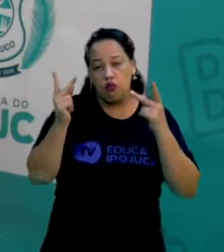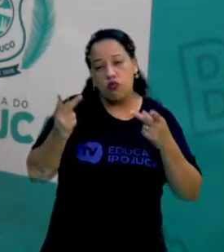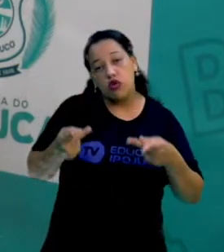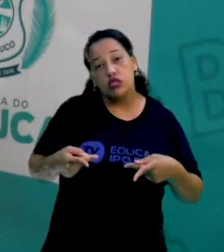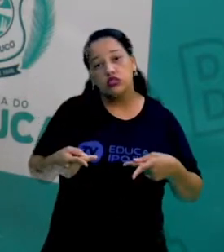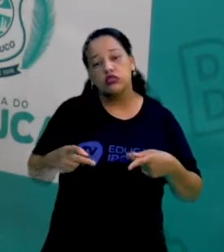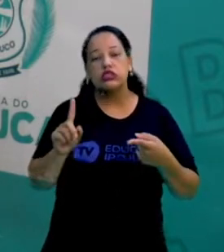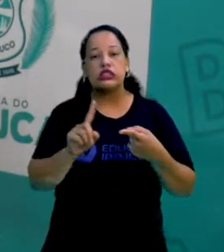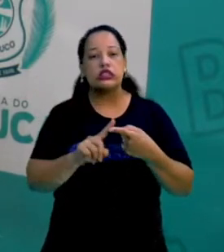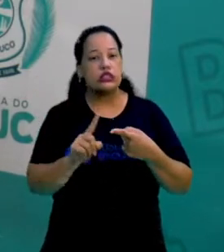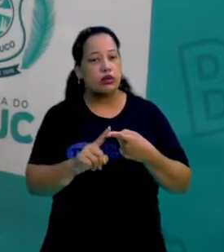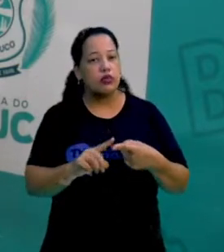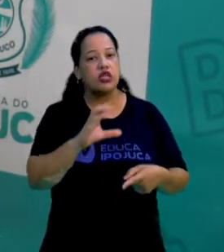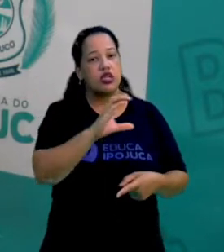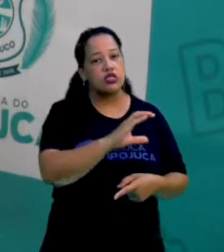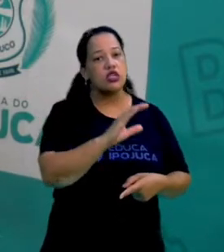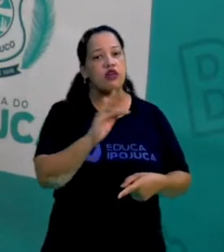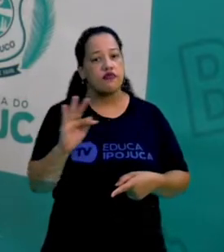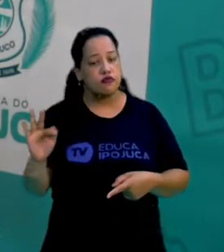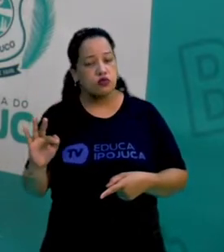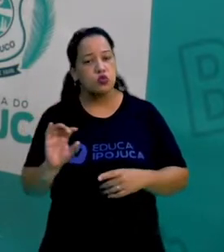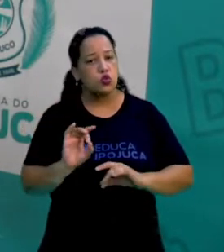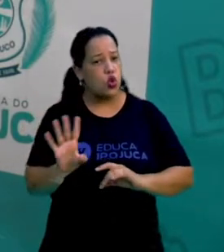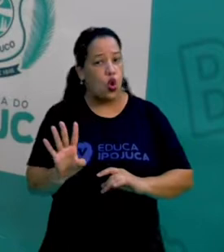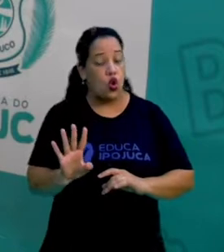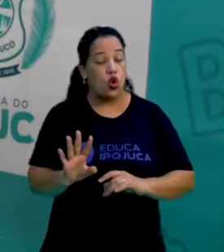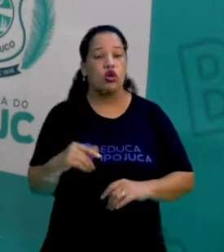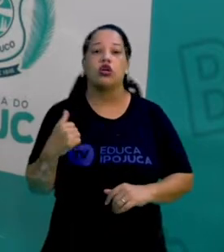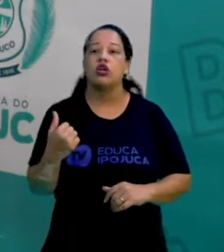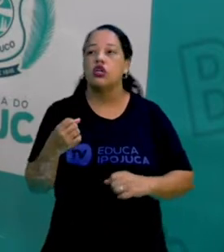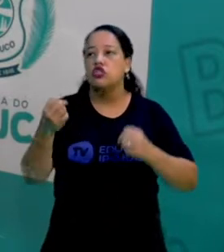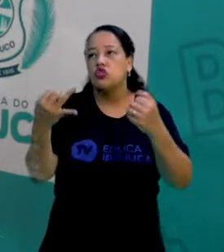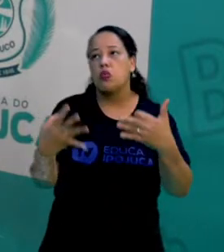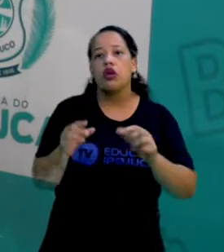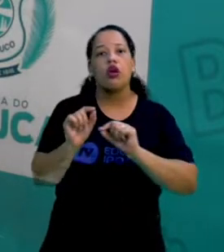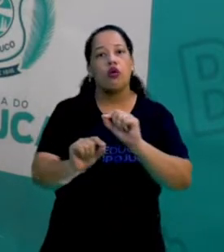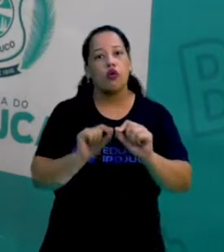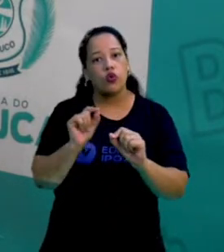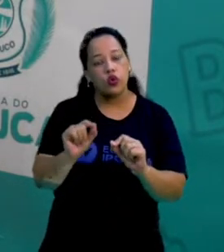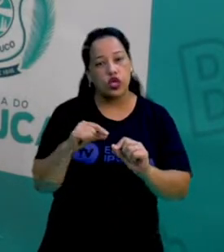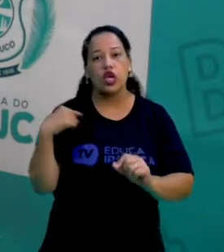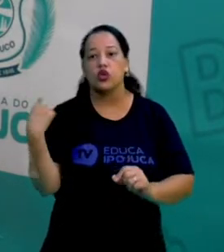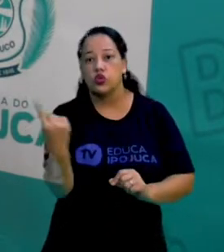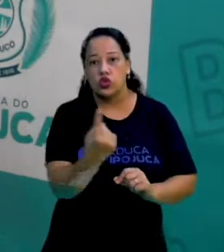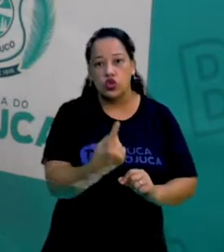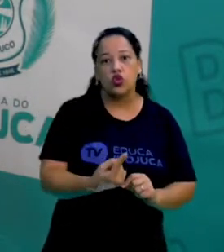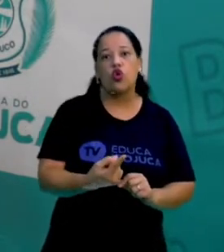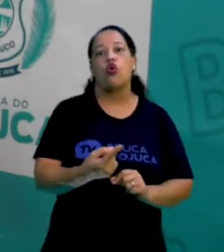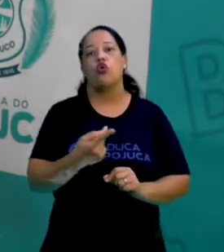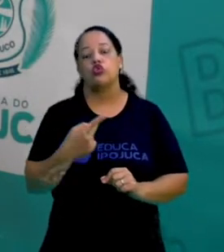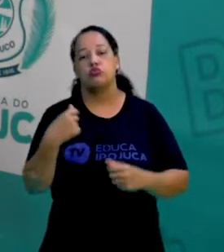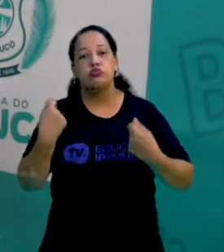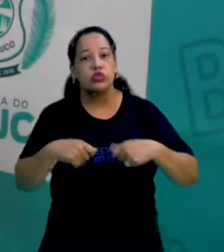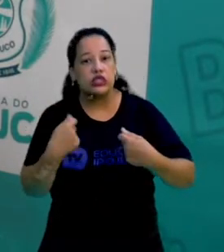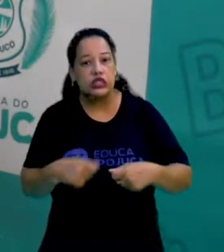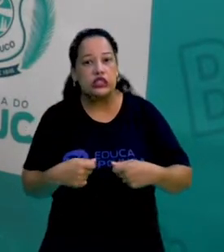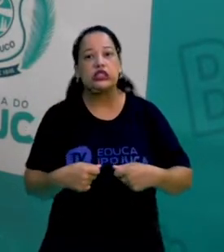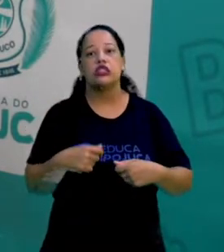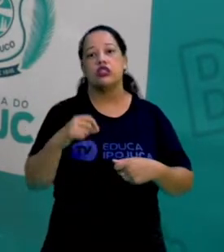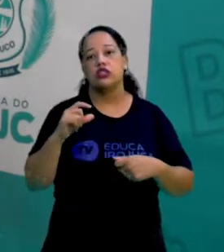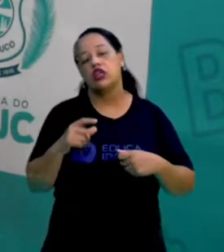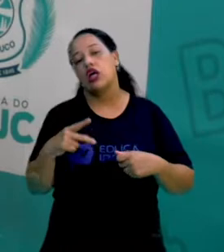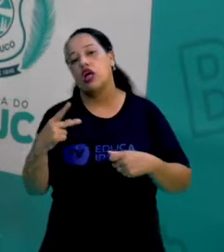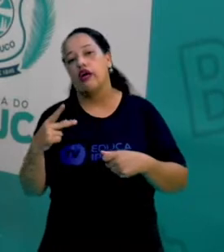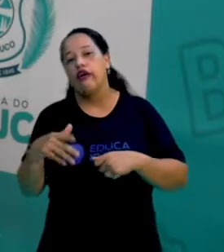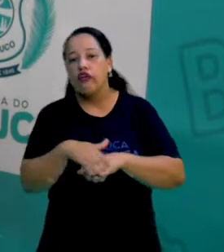dizem que nós temos que tratar todos como iguais. A gente não pode